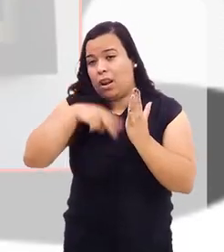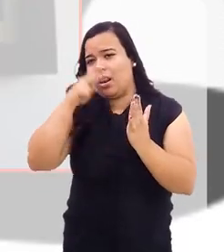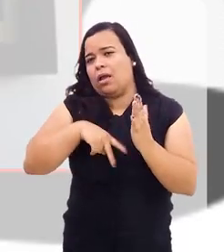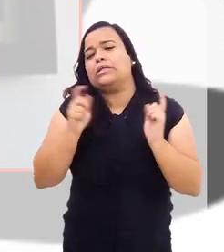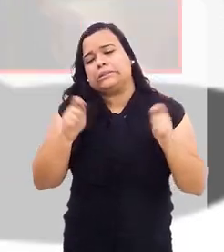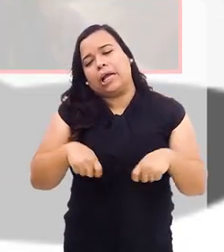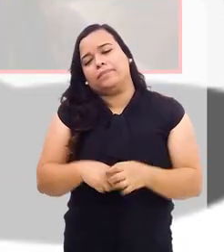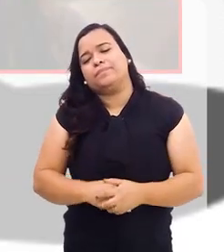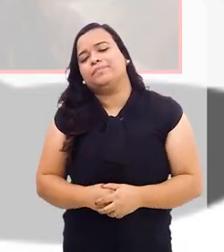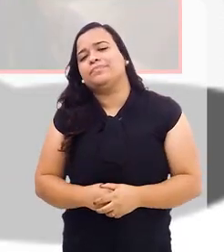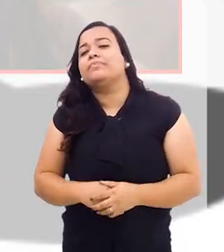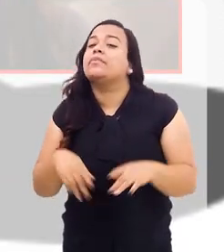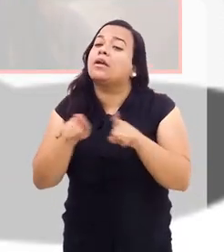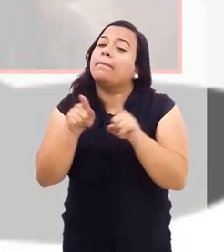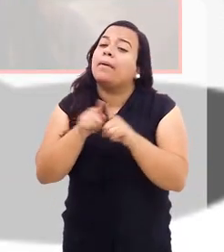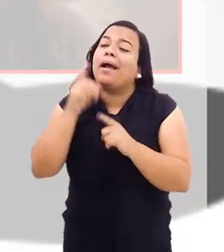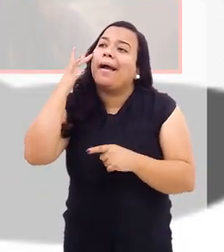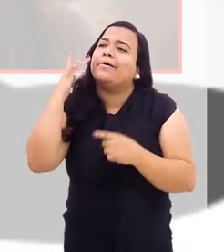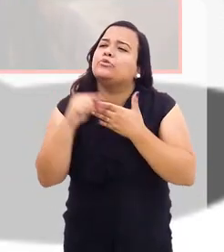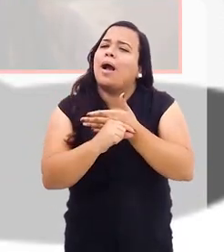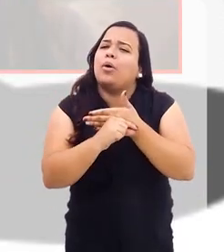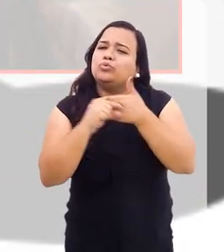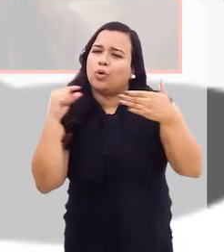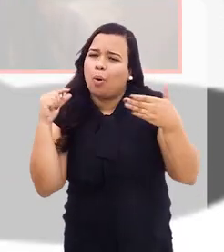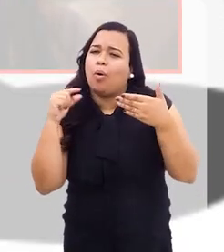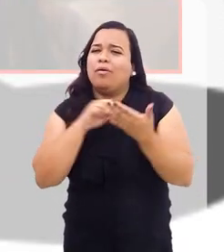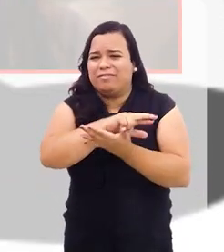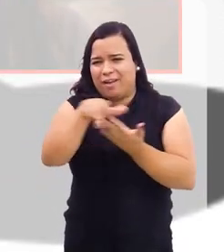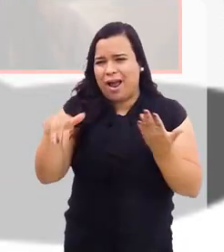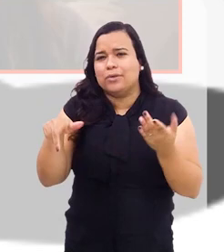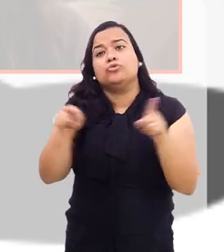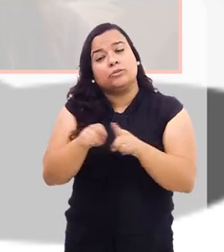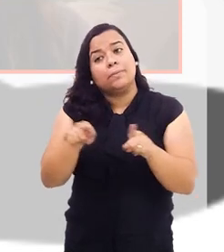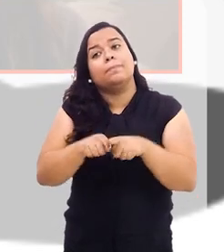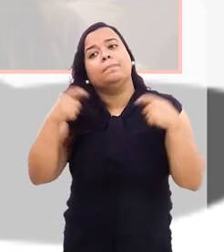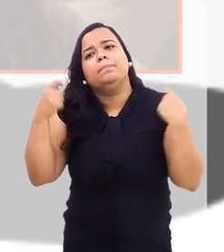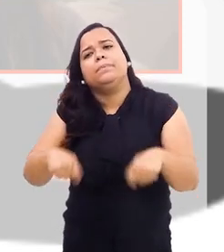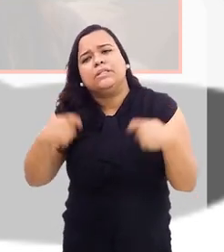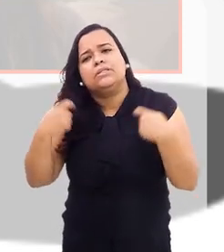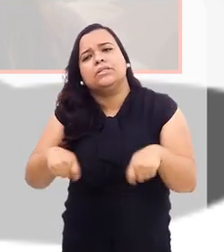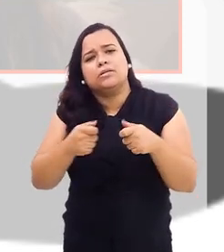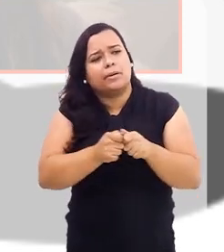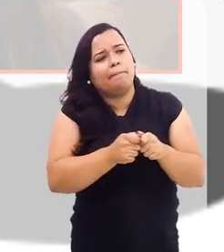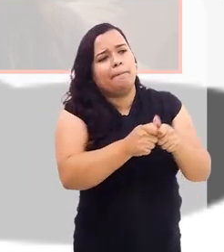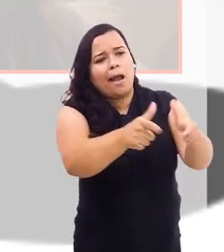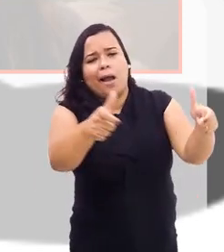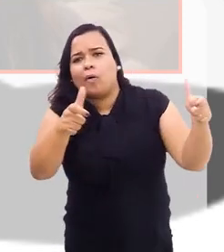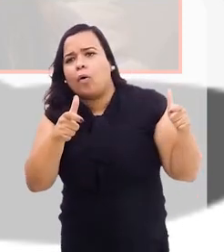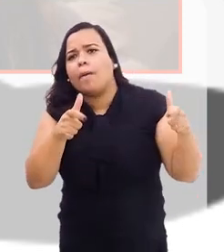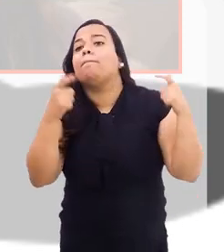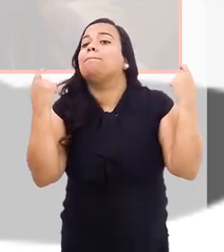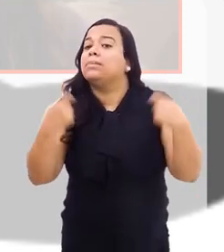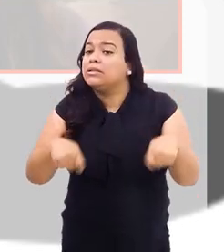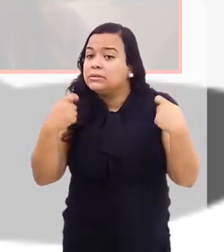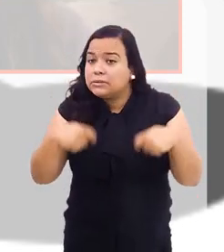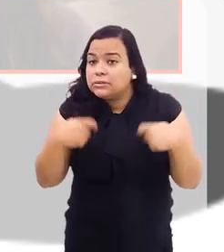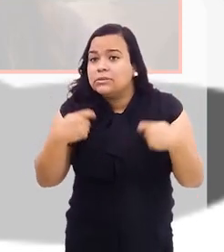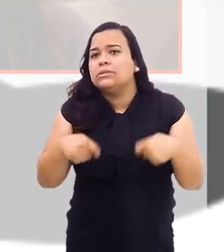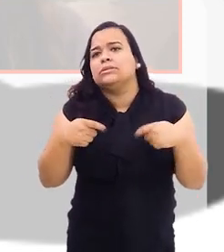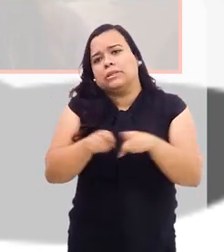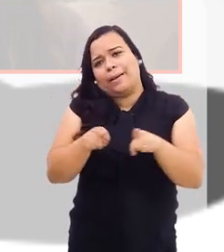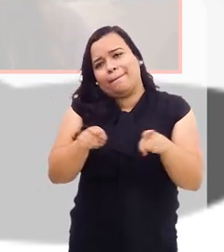pessoas lêem. Agora, eu acho que os autores em si, eles precisam, na maioria deles, eles